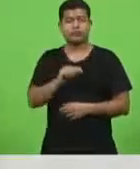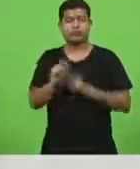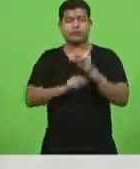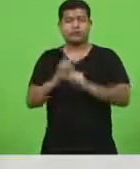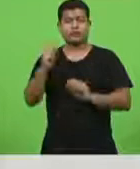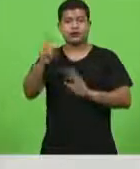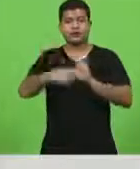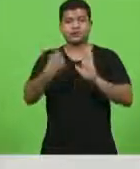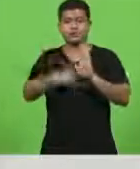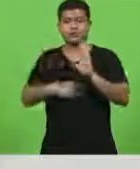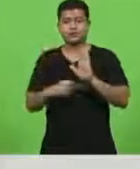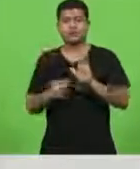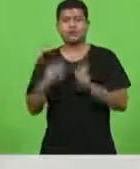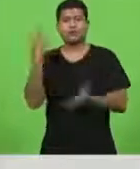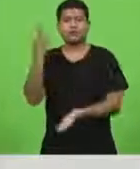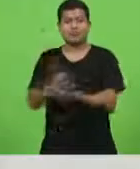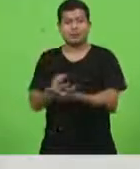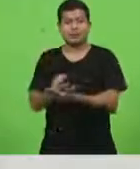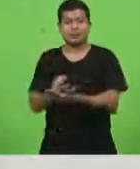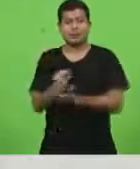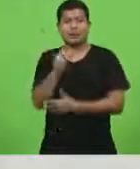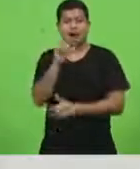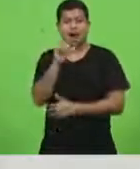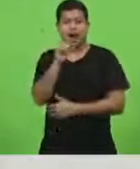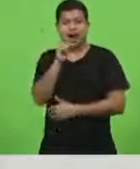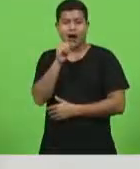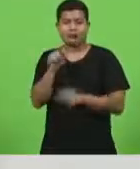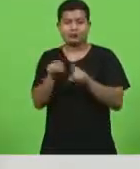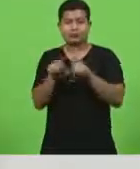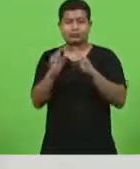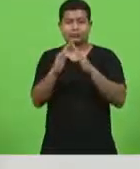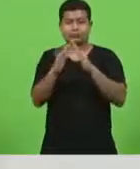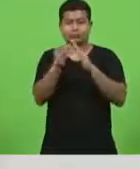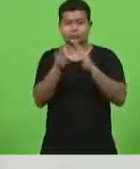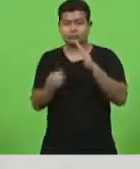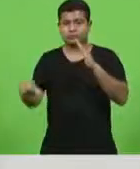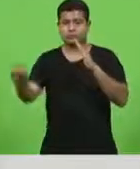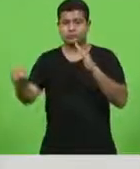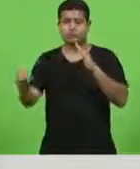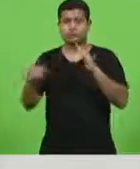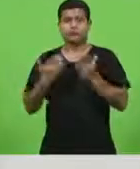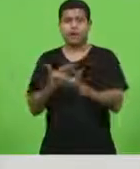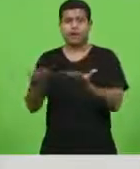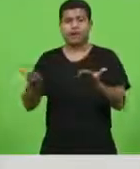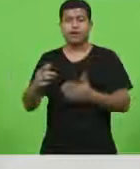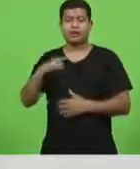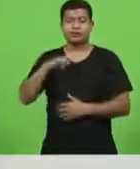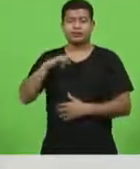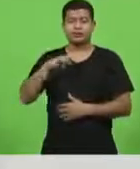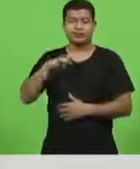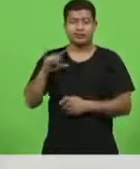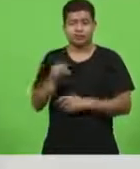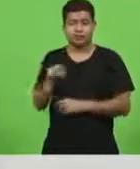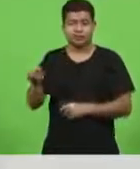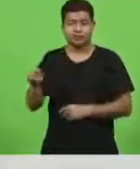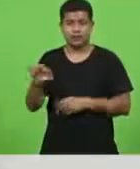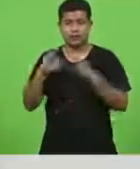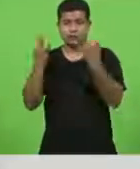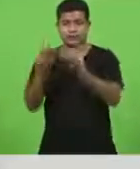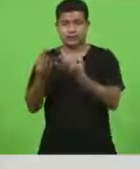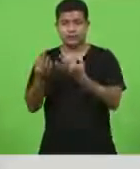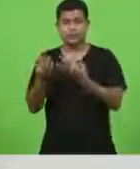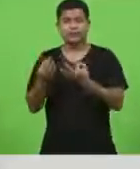esgoto as famílias de baixa renda do estado cadastrada nos